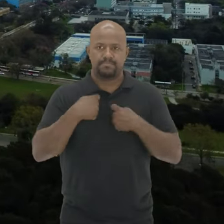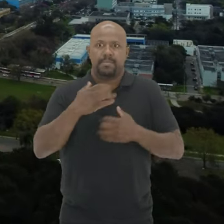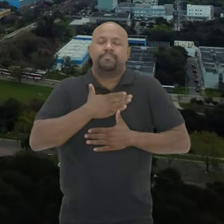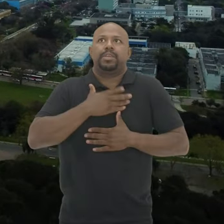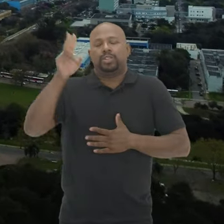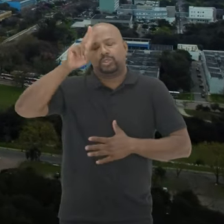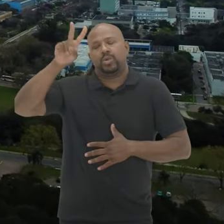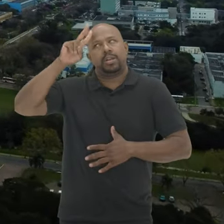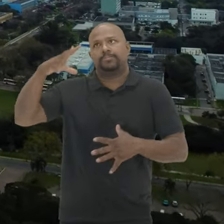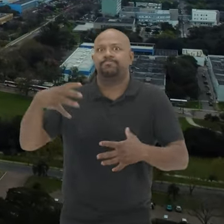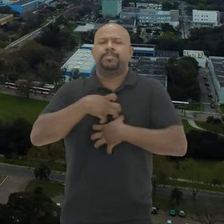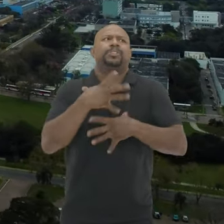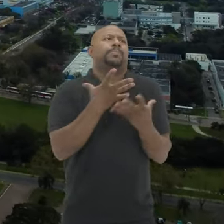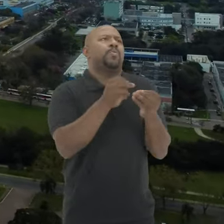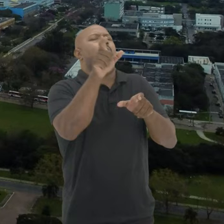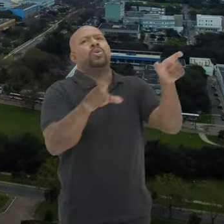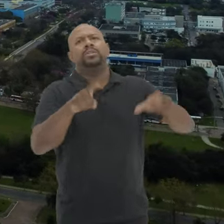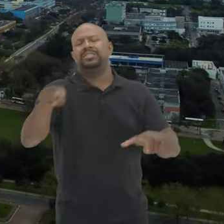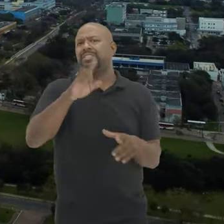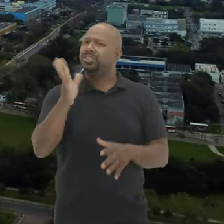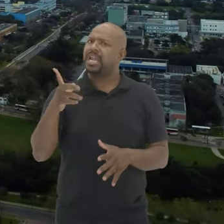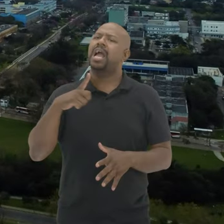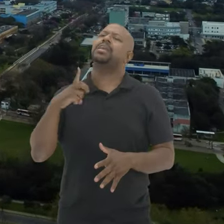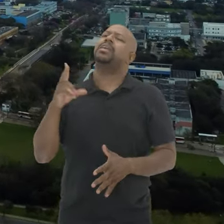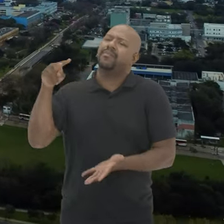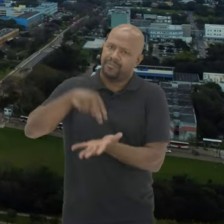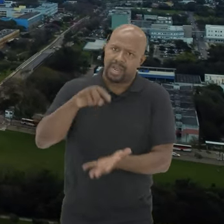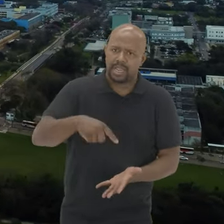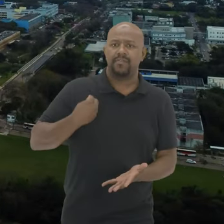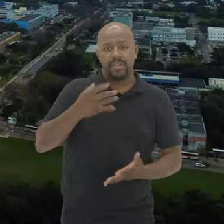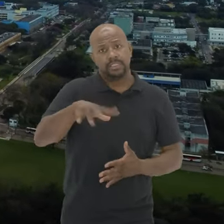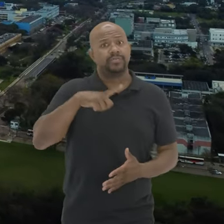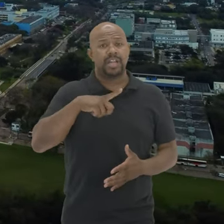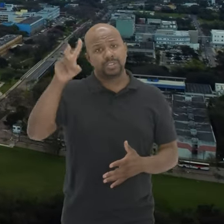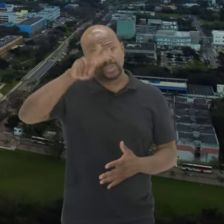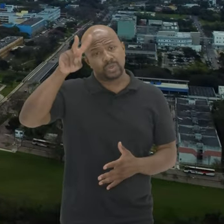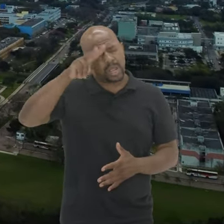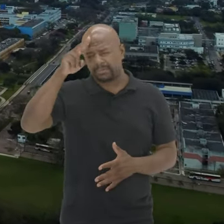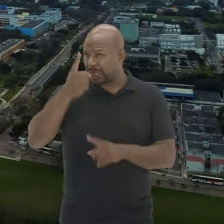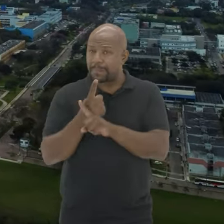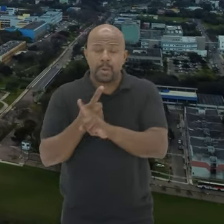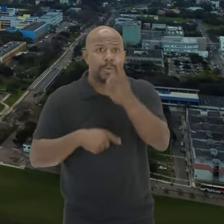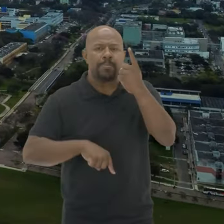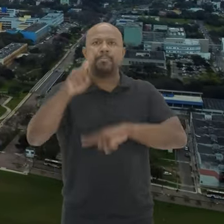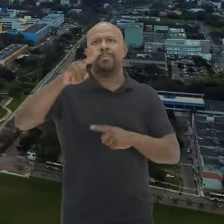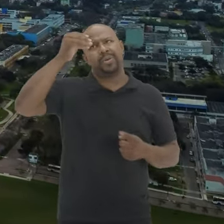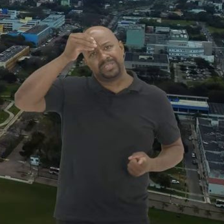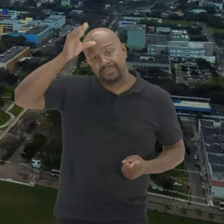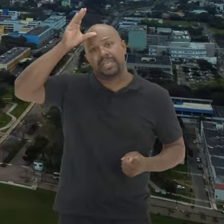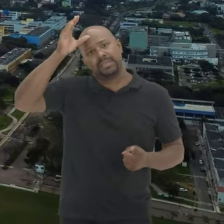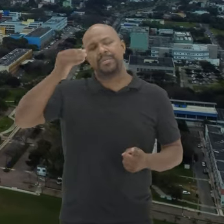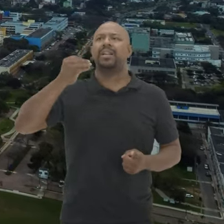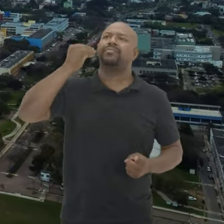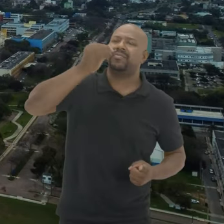Atravessa a minha história E atravessa a história De muitos e muitas Que passaram por aqui E tiveram as suas histórias Catapultadas Pelo